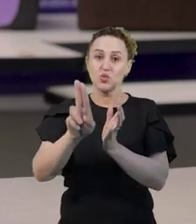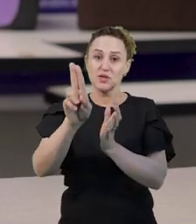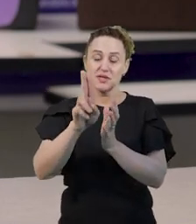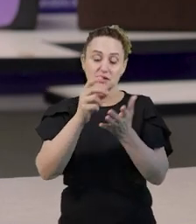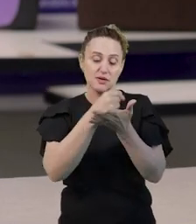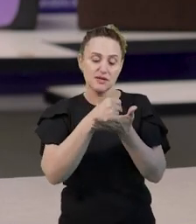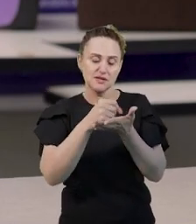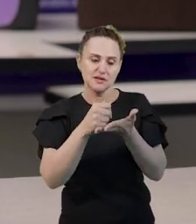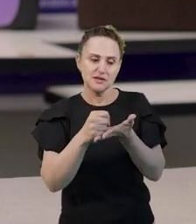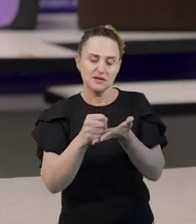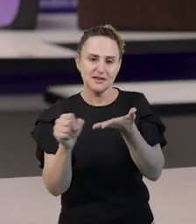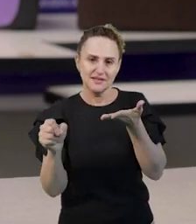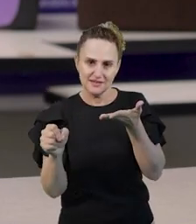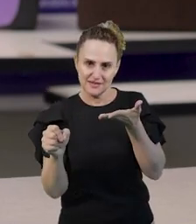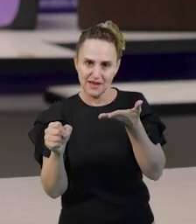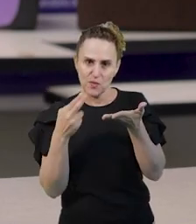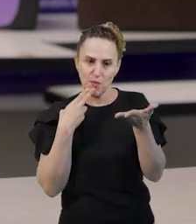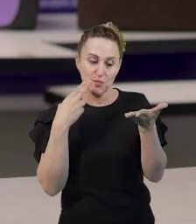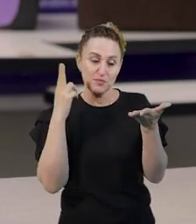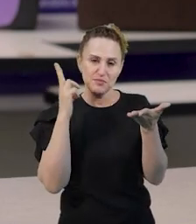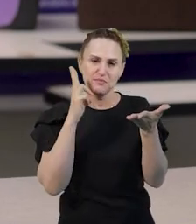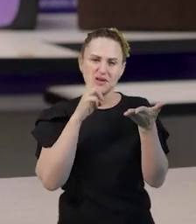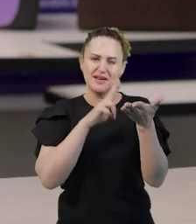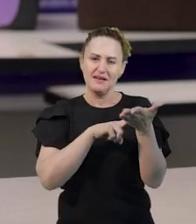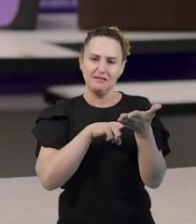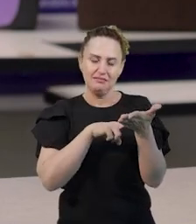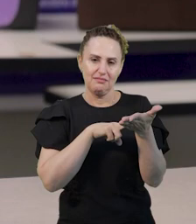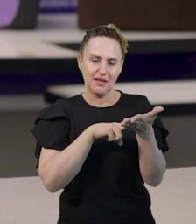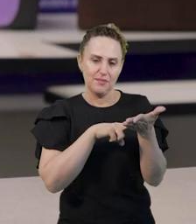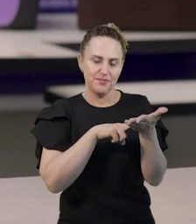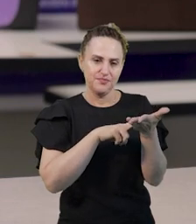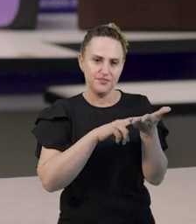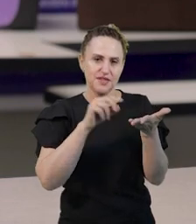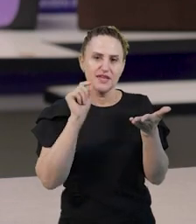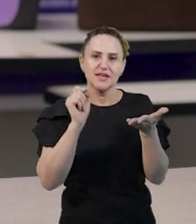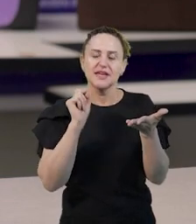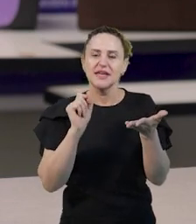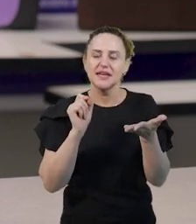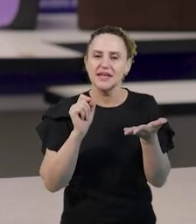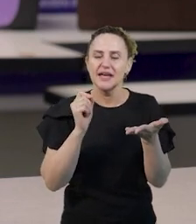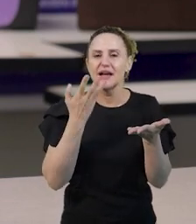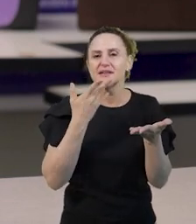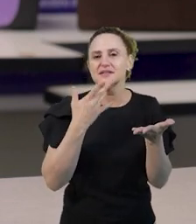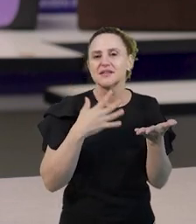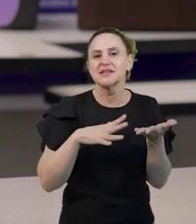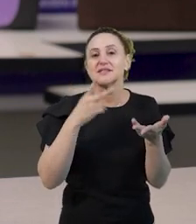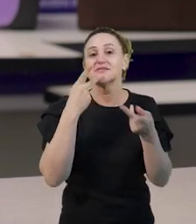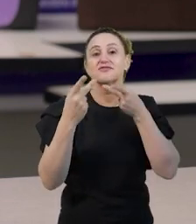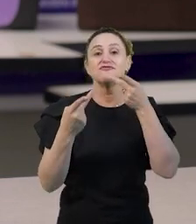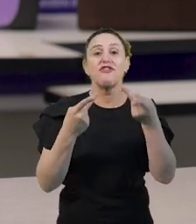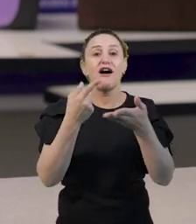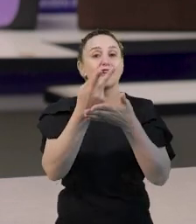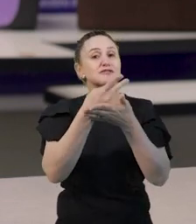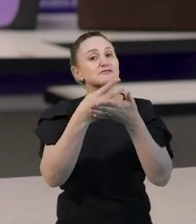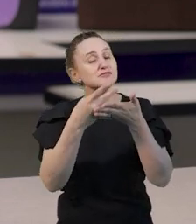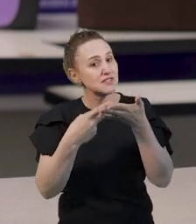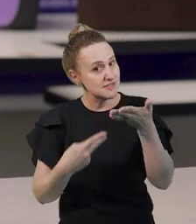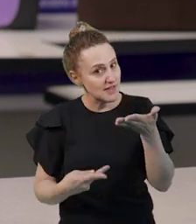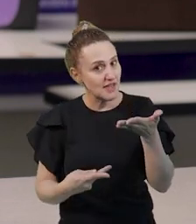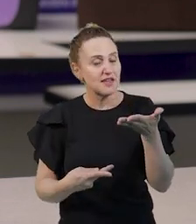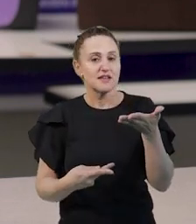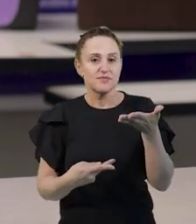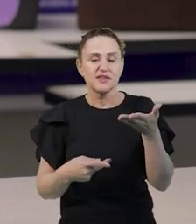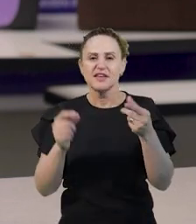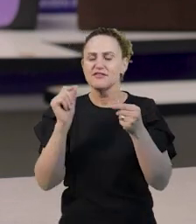organizar um bilhete ou, ainda, quando o professor anota o que as crianças falam sobre seus desenhos, quando elaboram